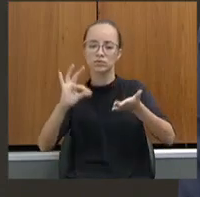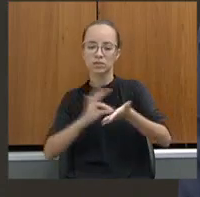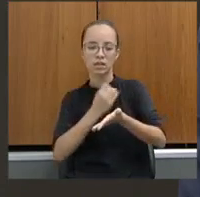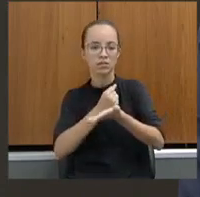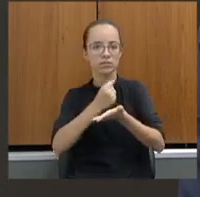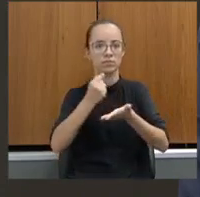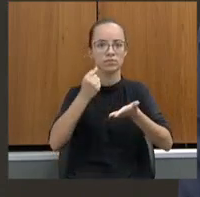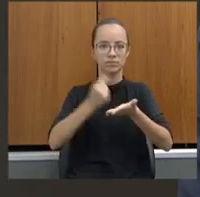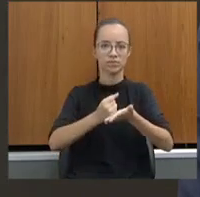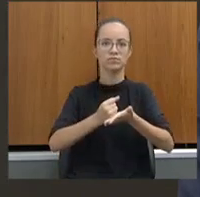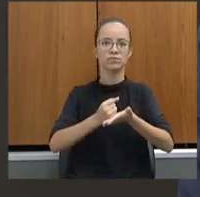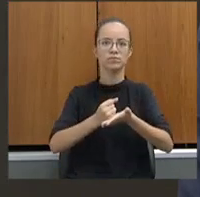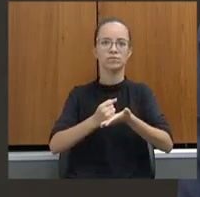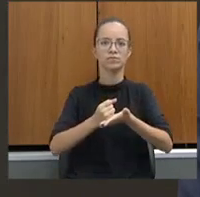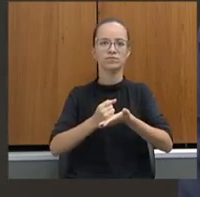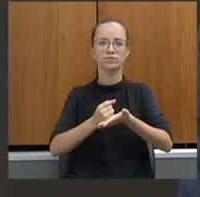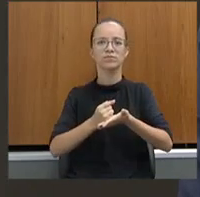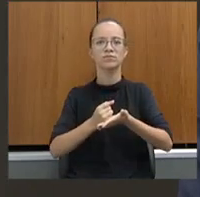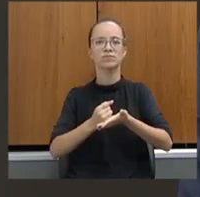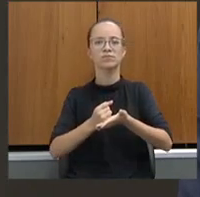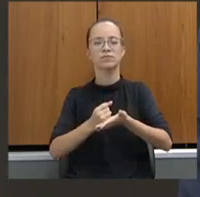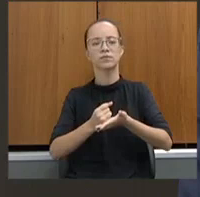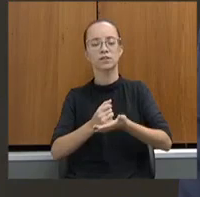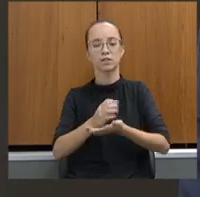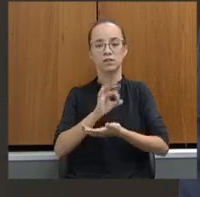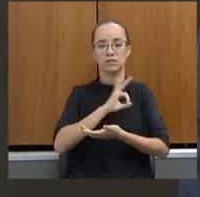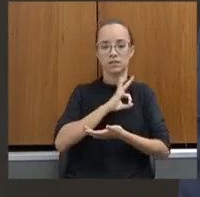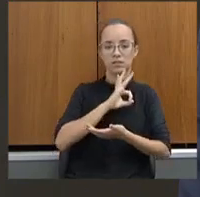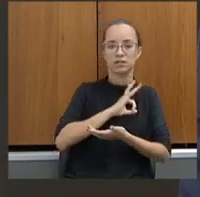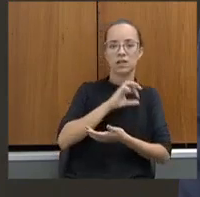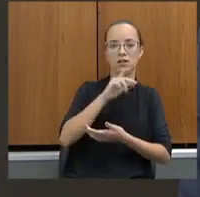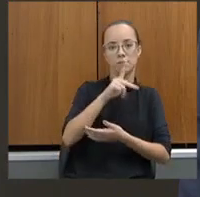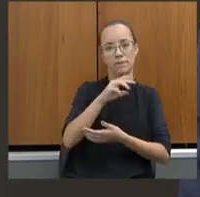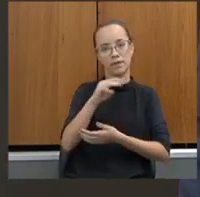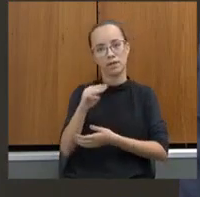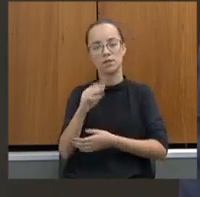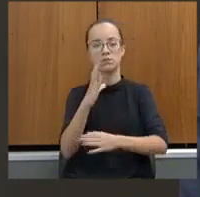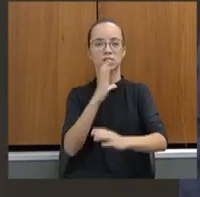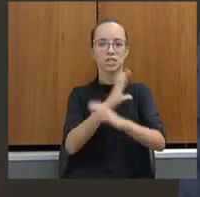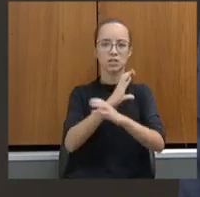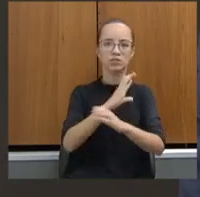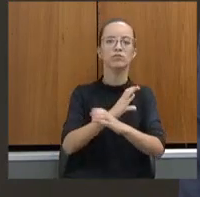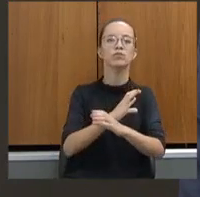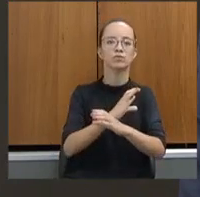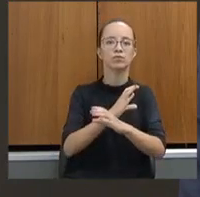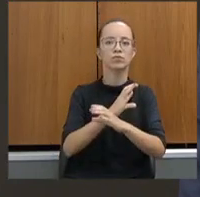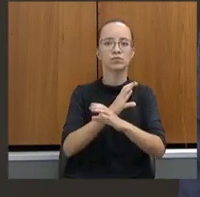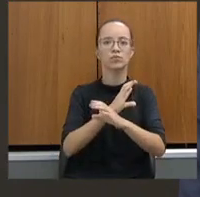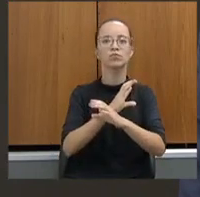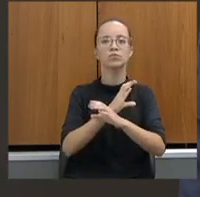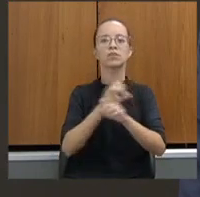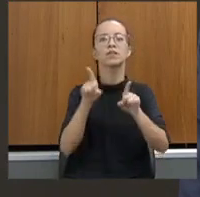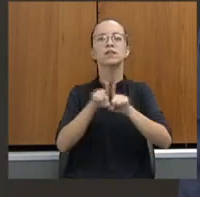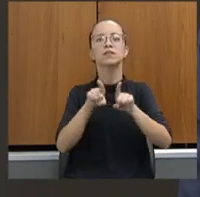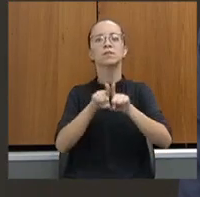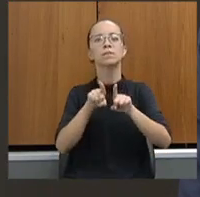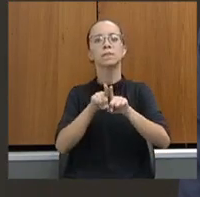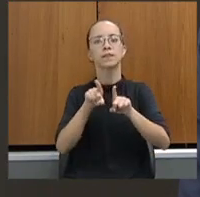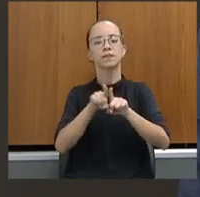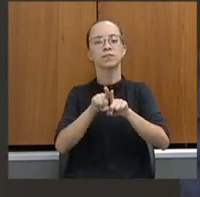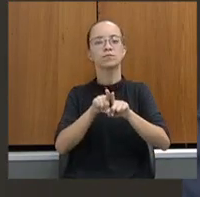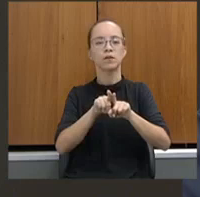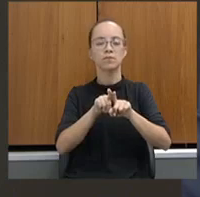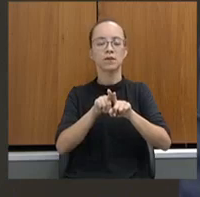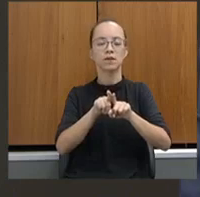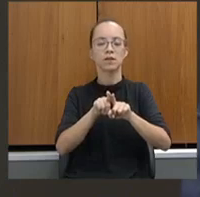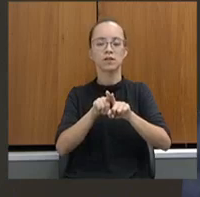não só, de todos os quadros, da militar, da civil também, do pessoal também, da área dos penitenciários